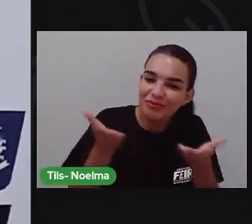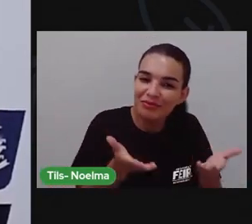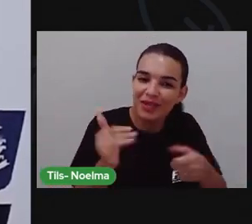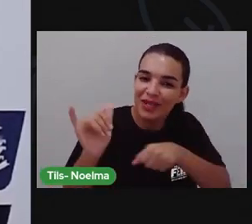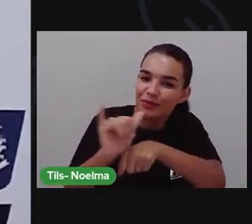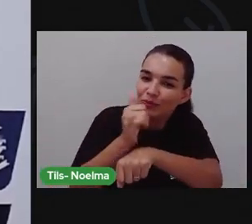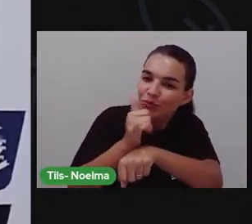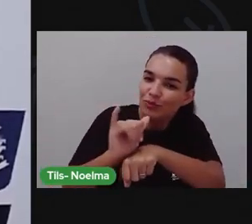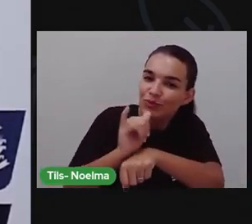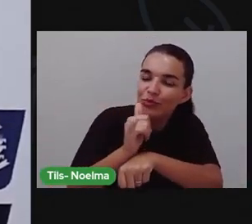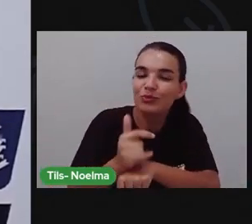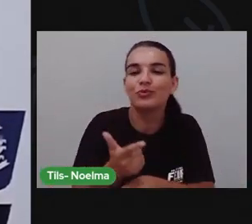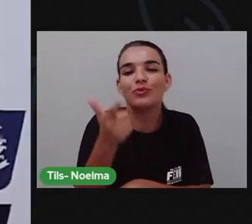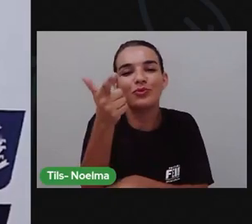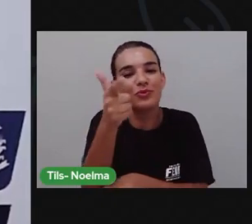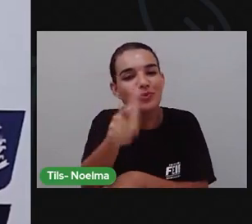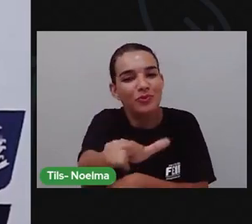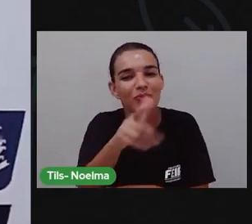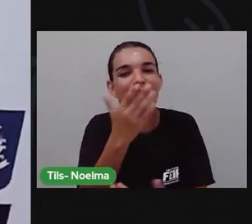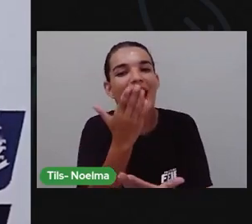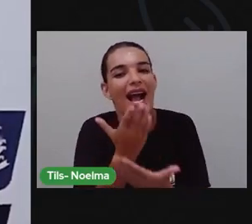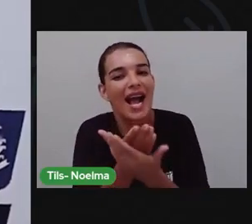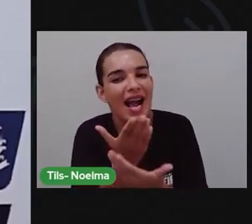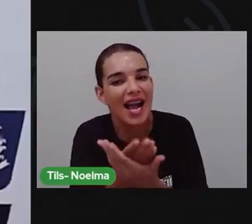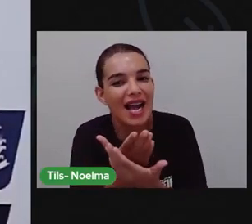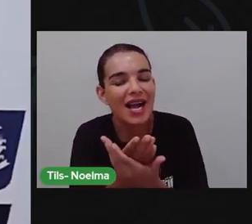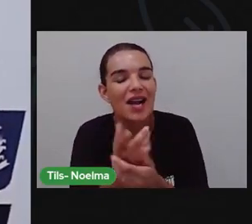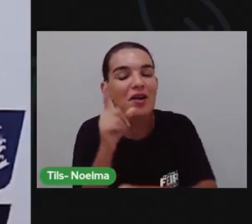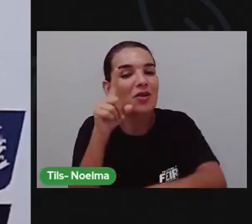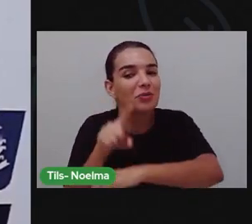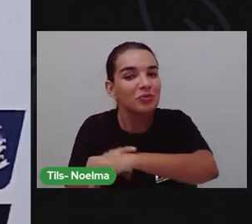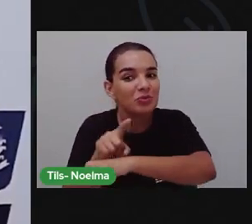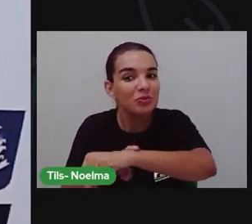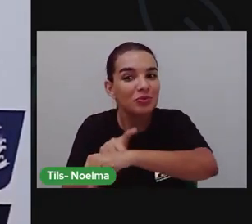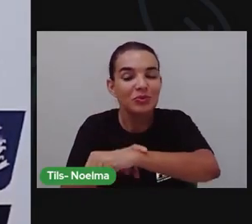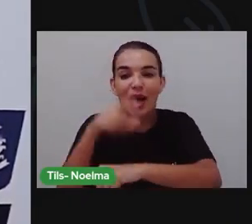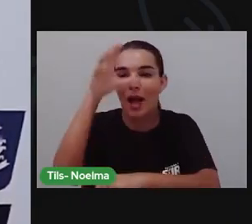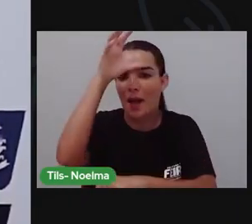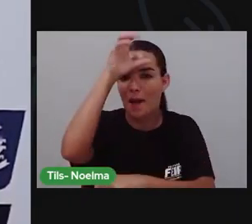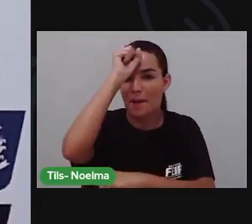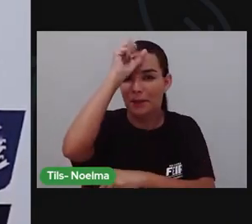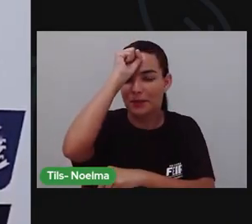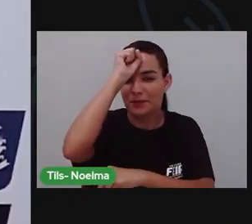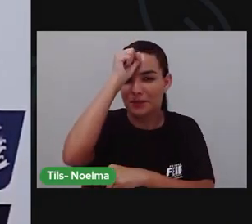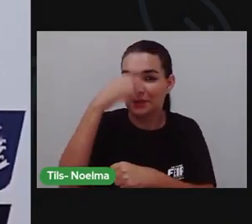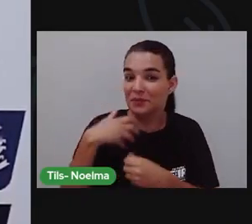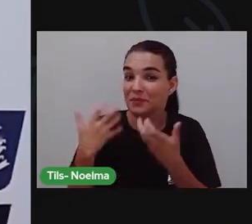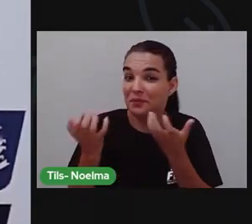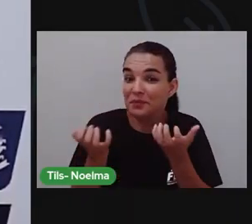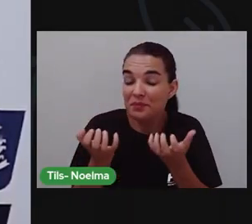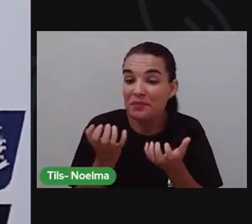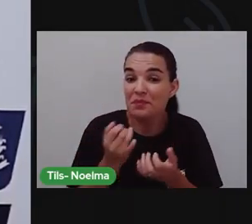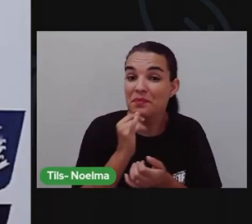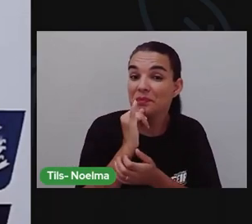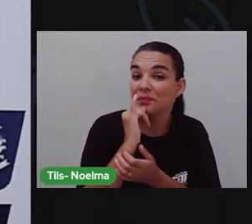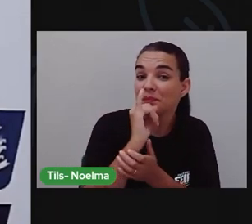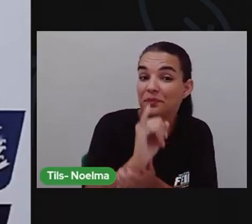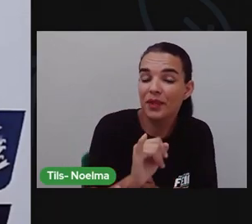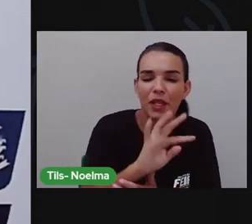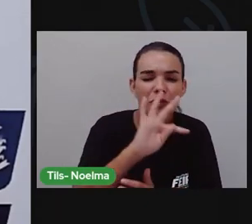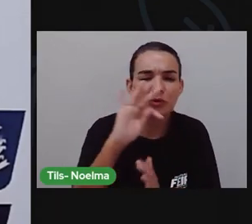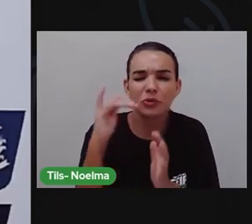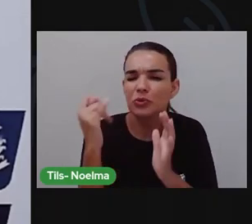para mais uma aula, mais um momento de aprendizado. Queria deixar meu alô aí para todas as